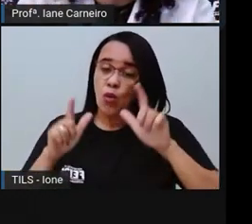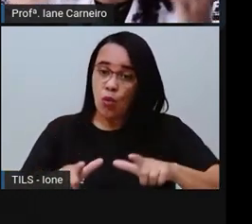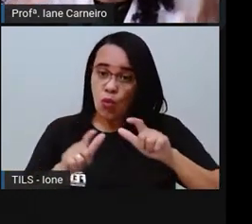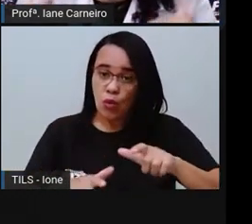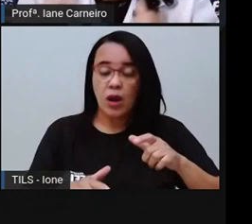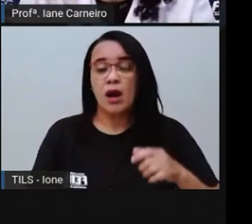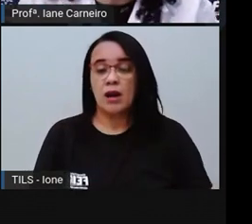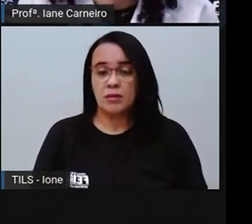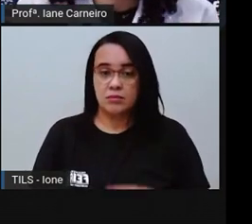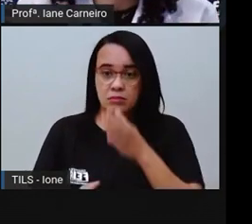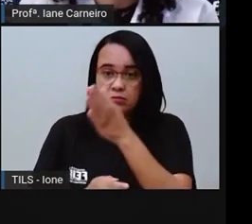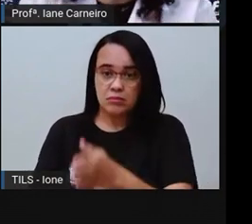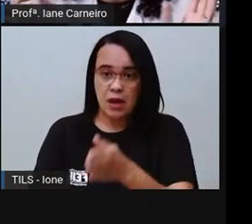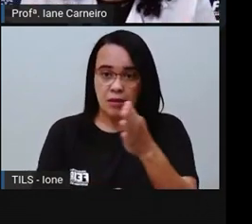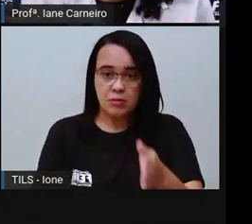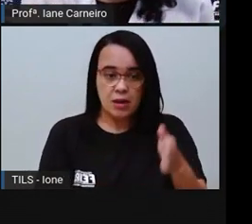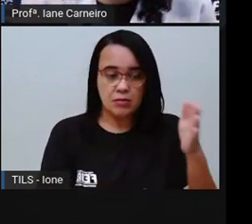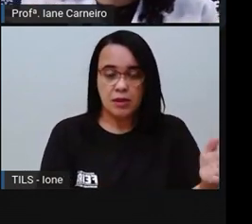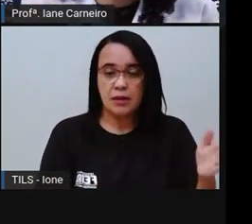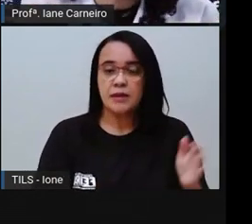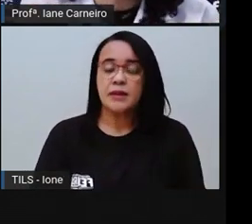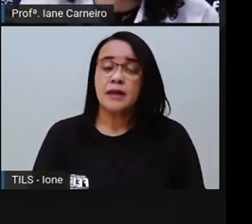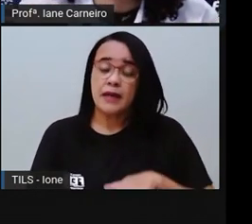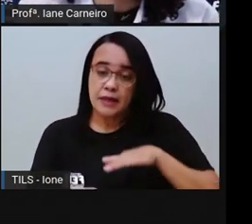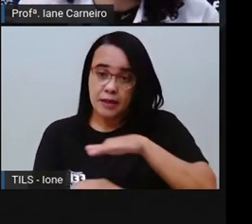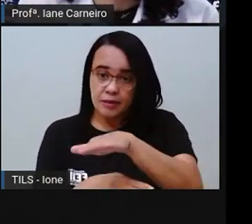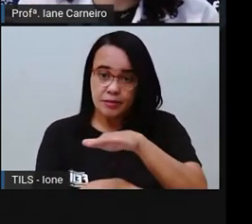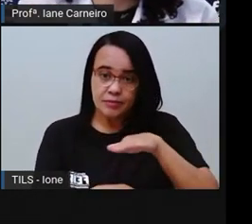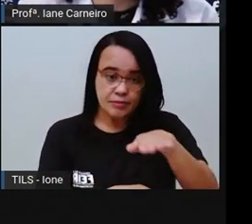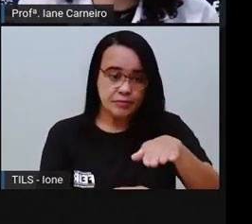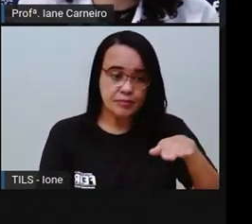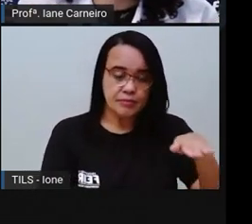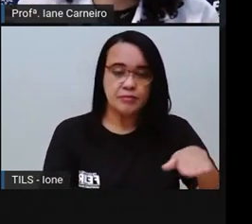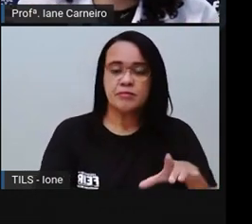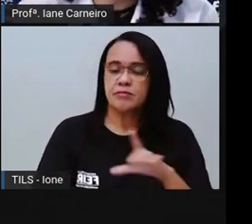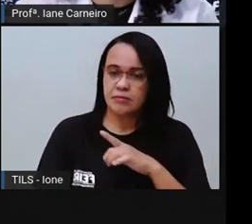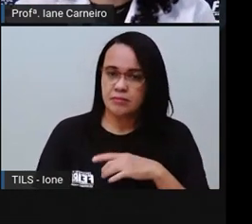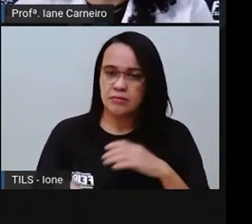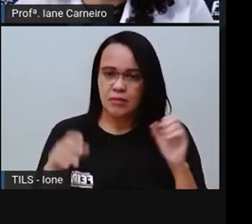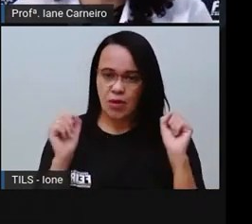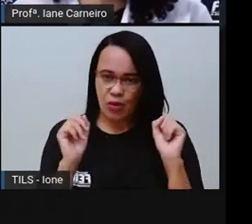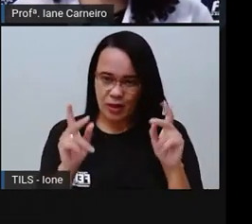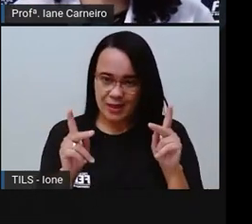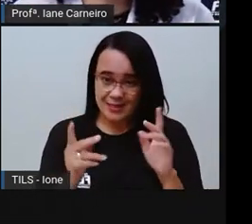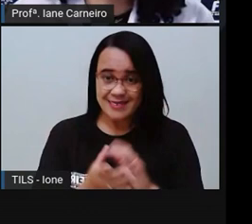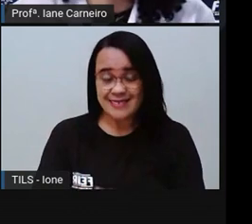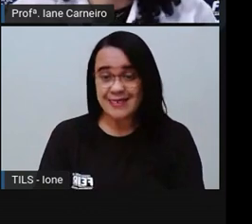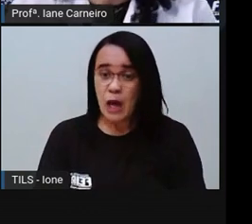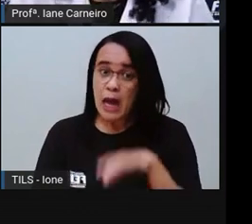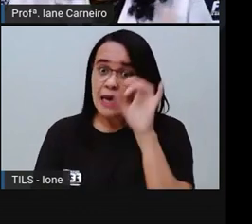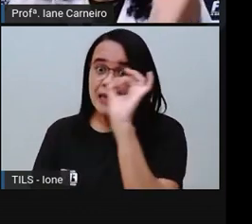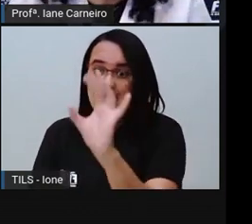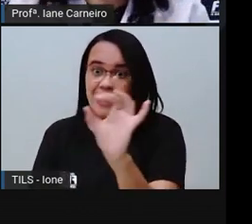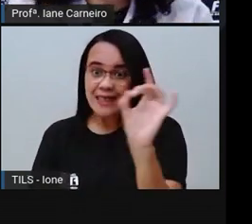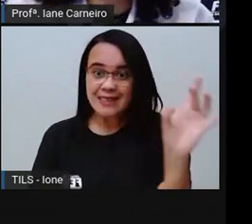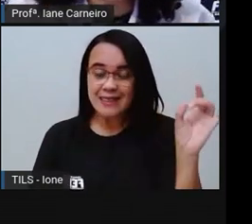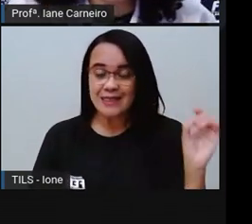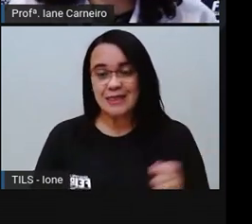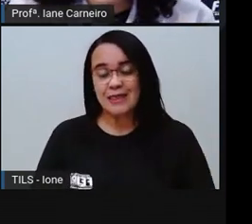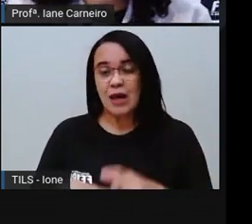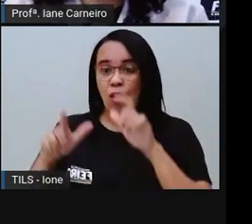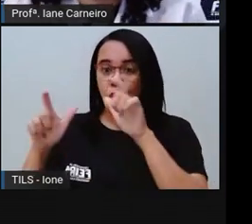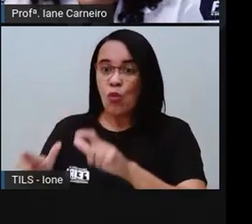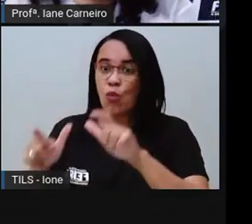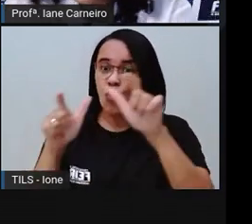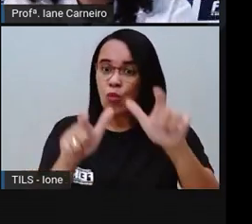regras que a precisa entender também como é que elas funcionam. Tá joia? Então, cada um desses espaços tem regras de